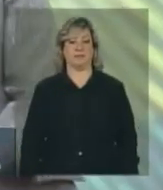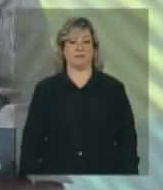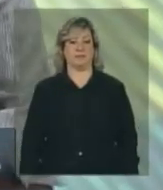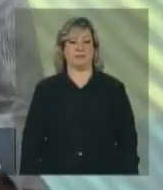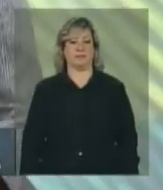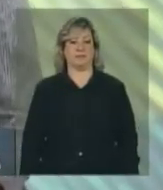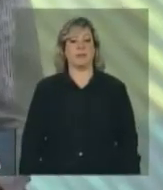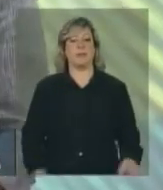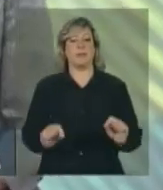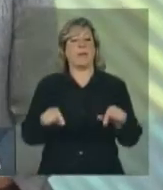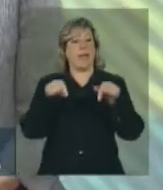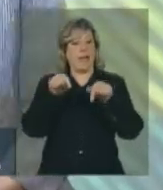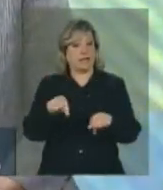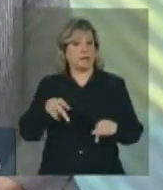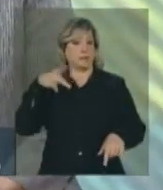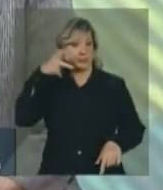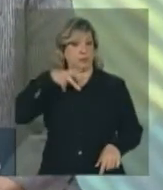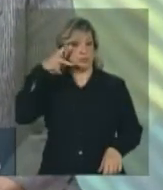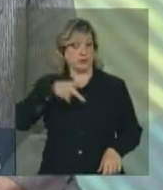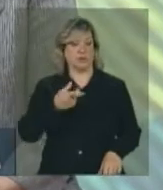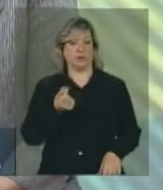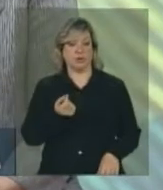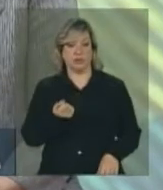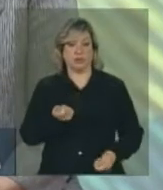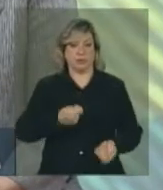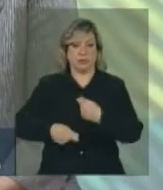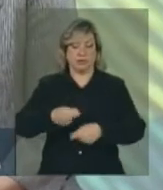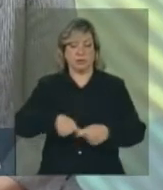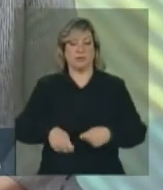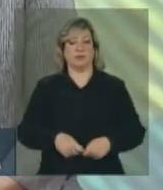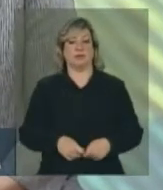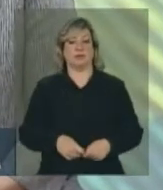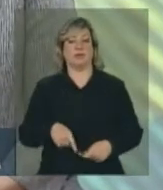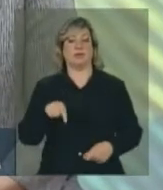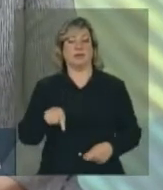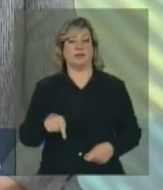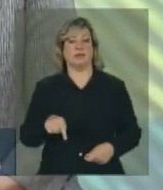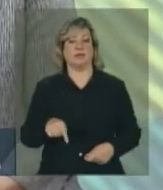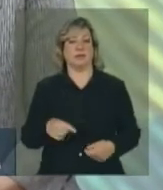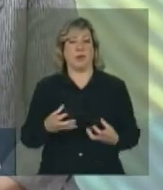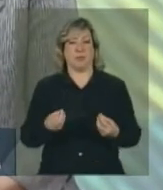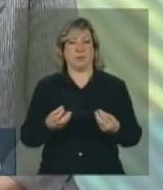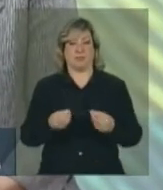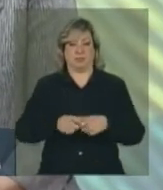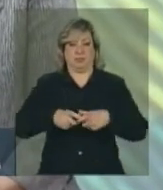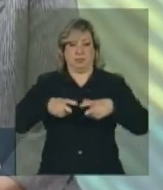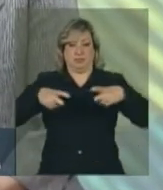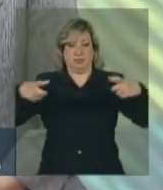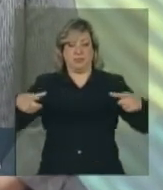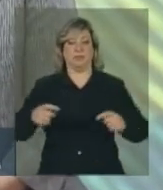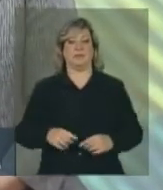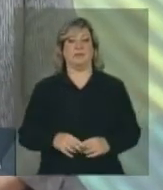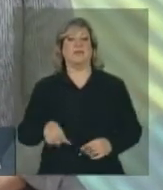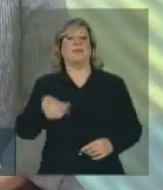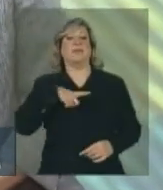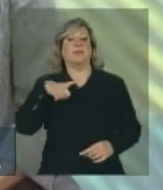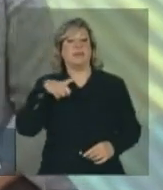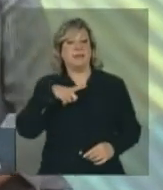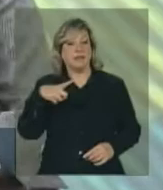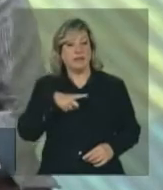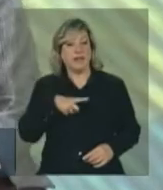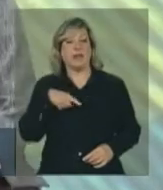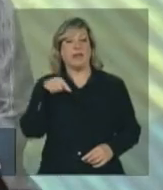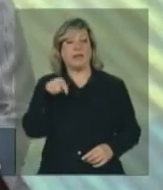Essas políticas monetárias, excessivamente expansionistas, têm sido o